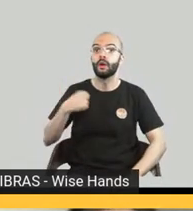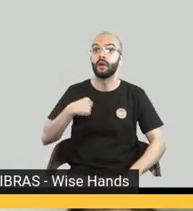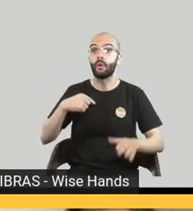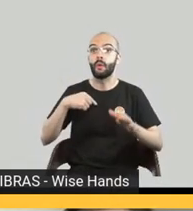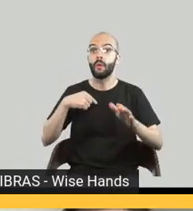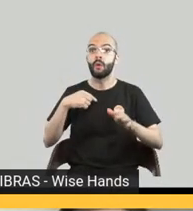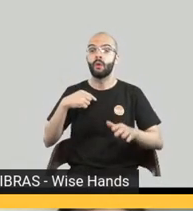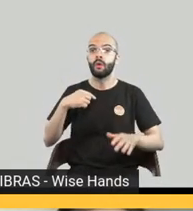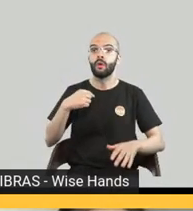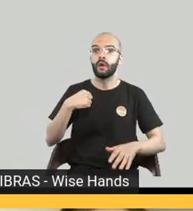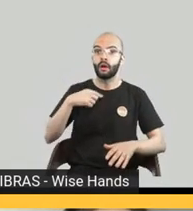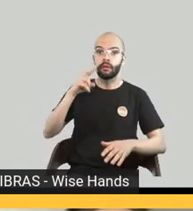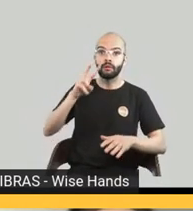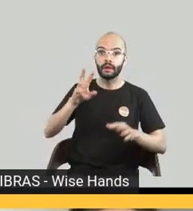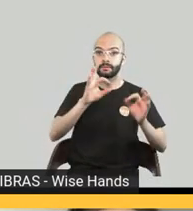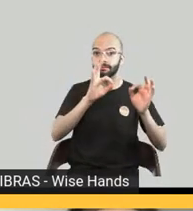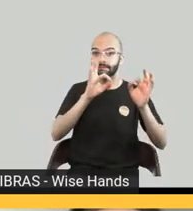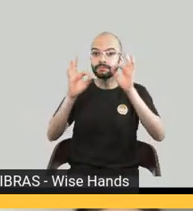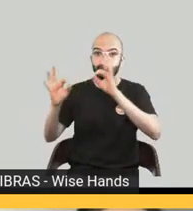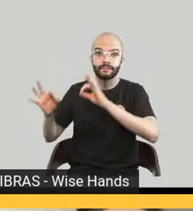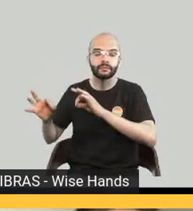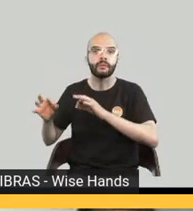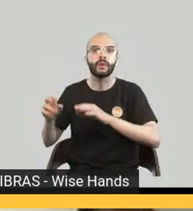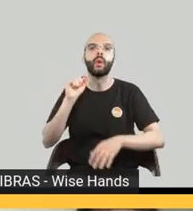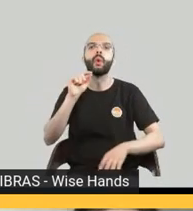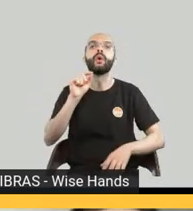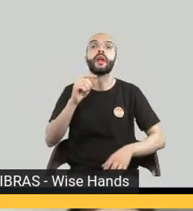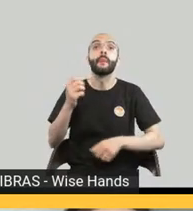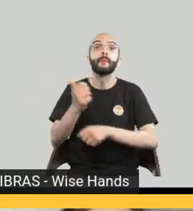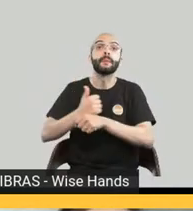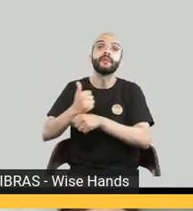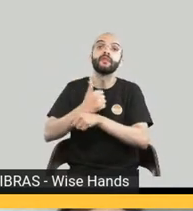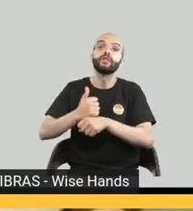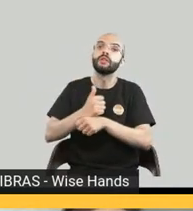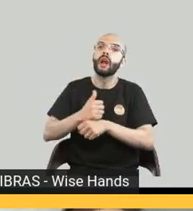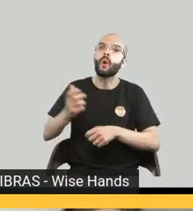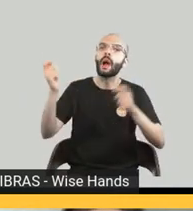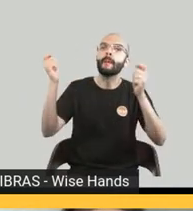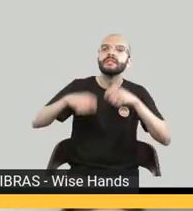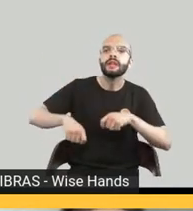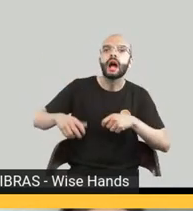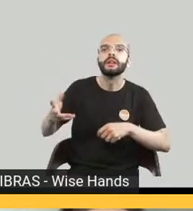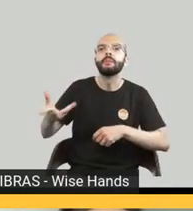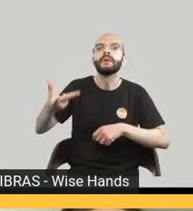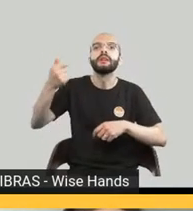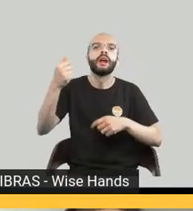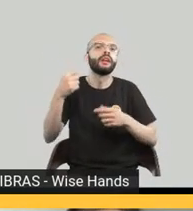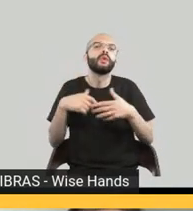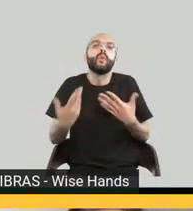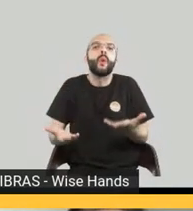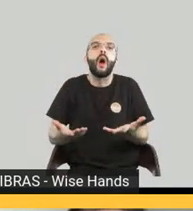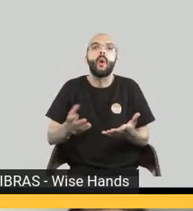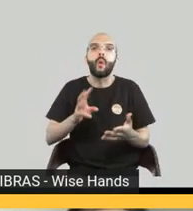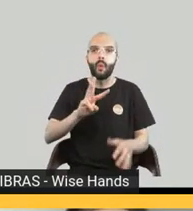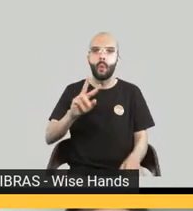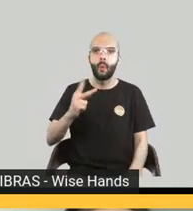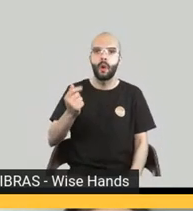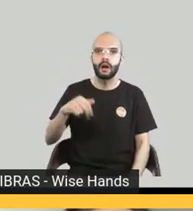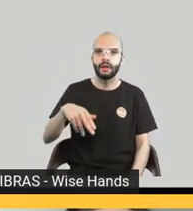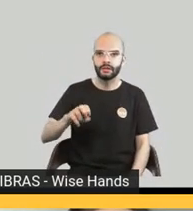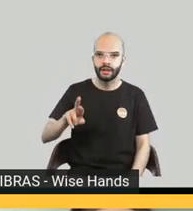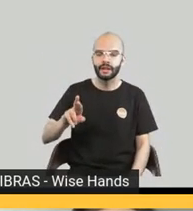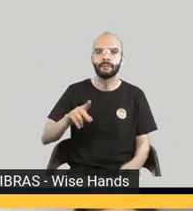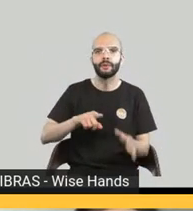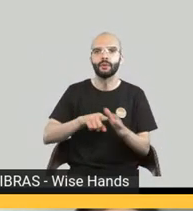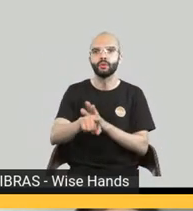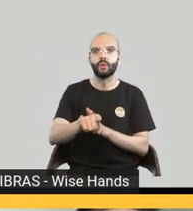formação que o profissional tem que ter né trazendo aqui para a nossa responsabilidade também né aí eu fiquei pensando como a